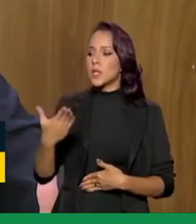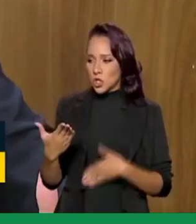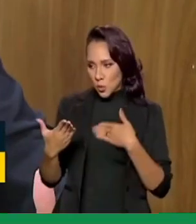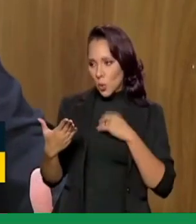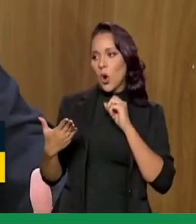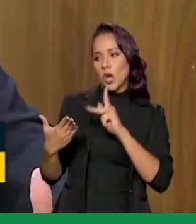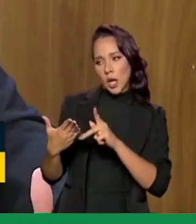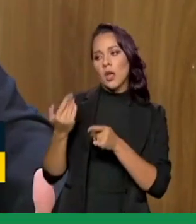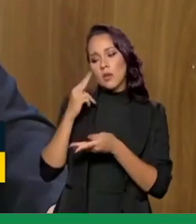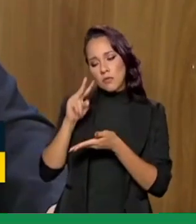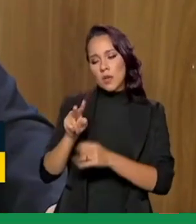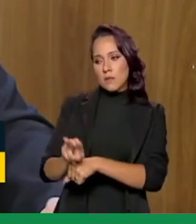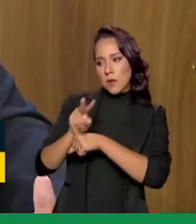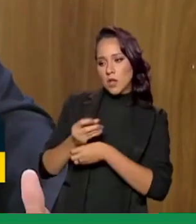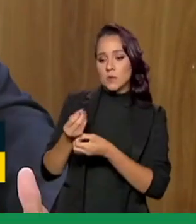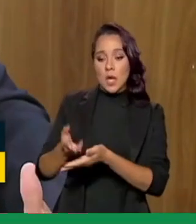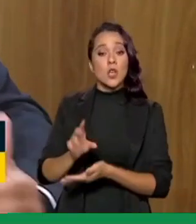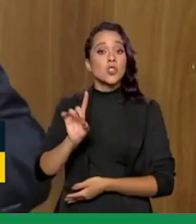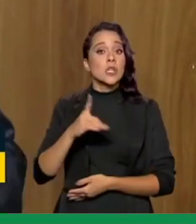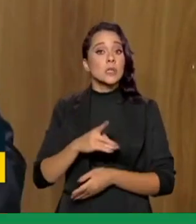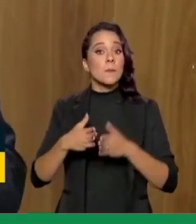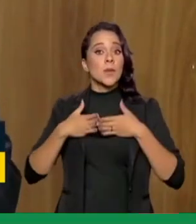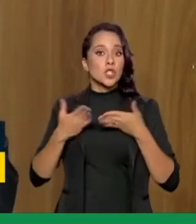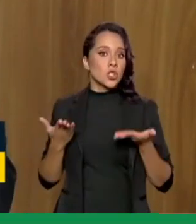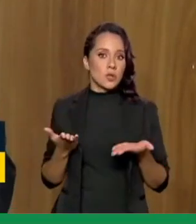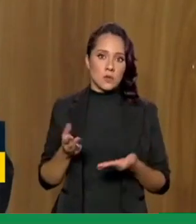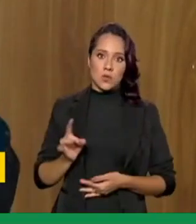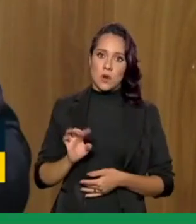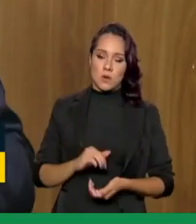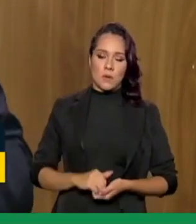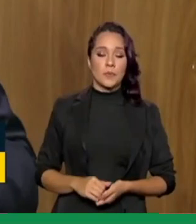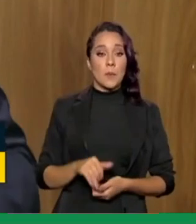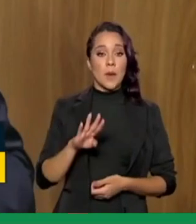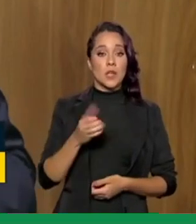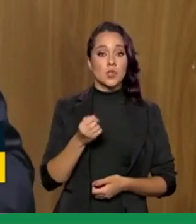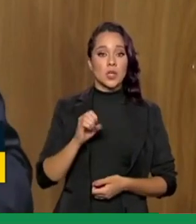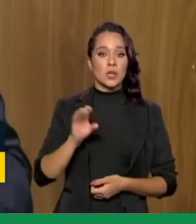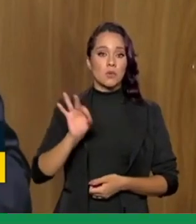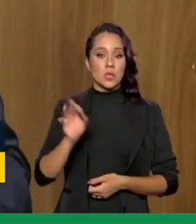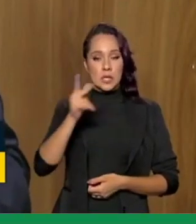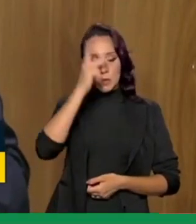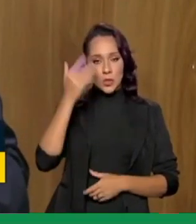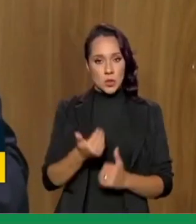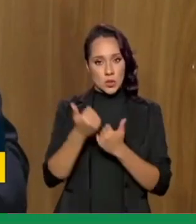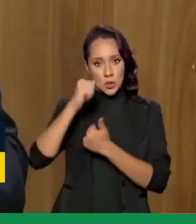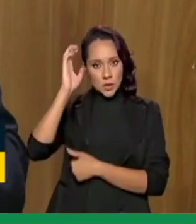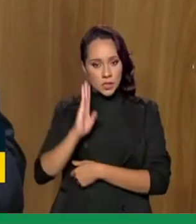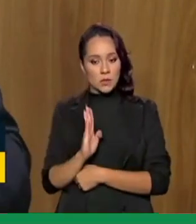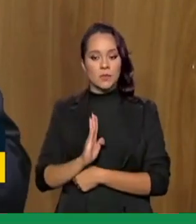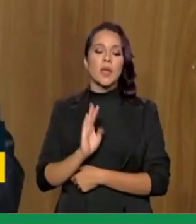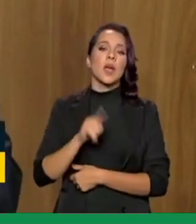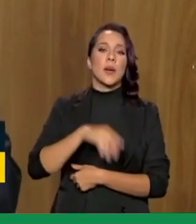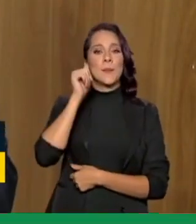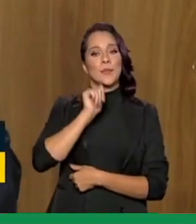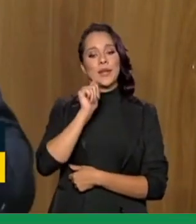fazer o seu empréstimo consignado. Hoje, né, mais de 80% dos beneficiários do Auxílio Brasil são